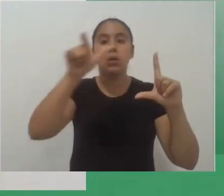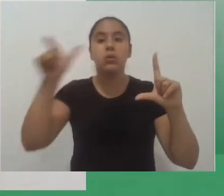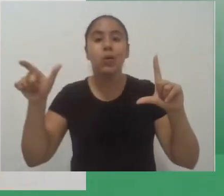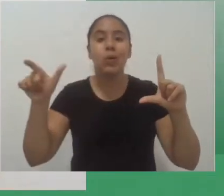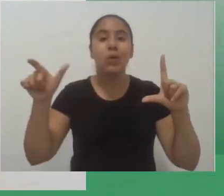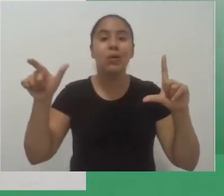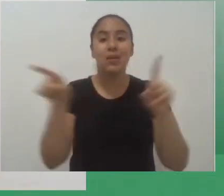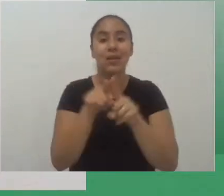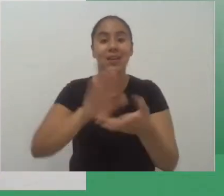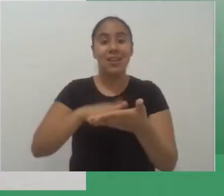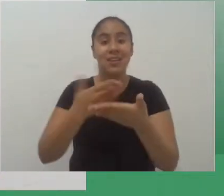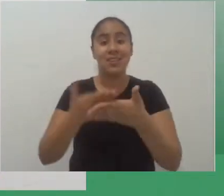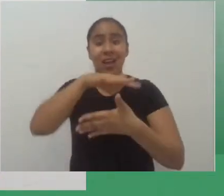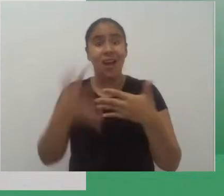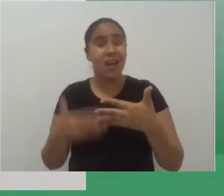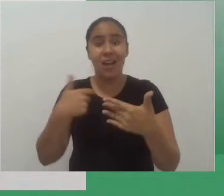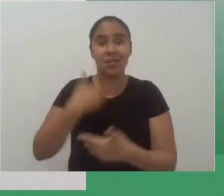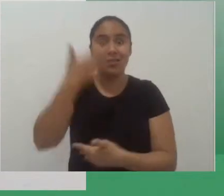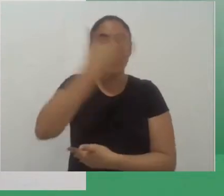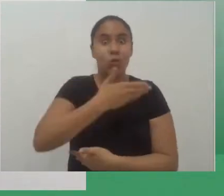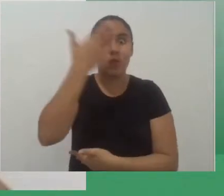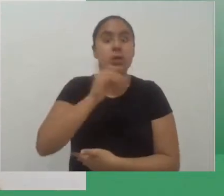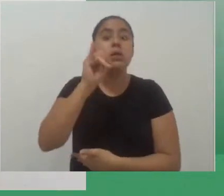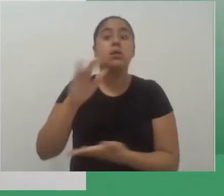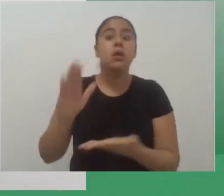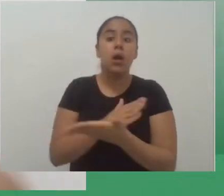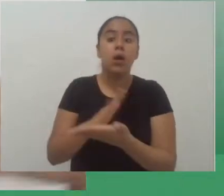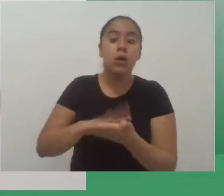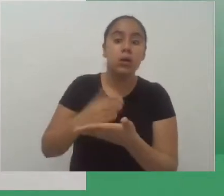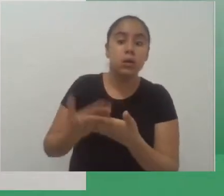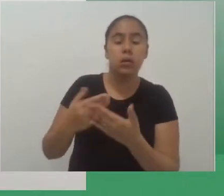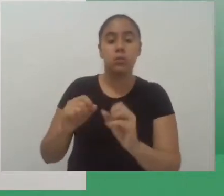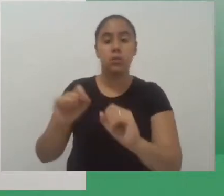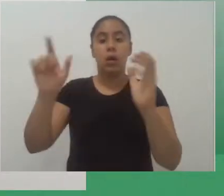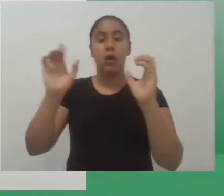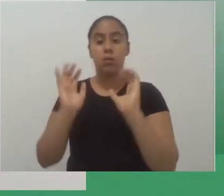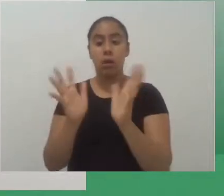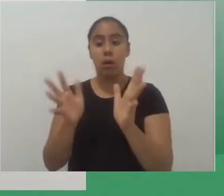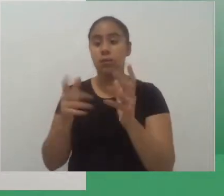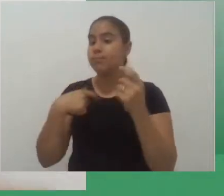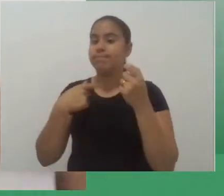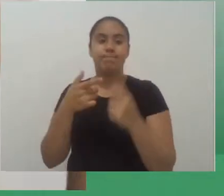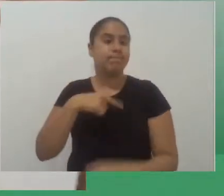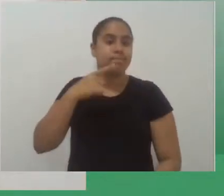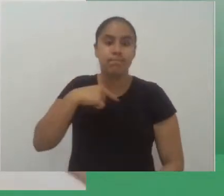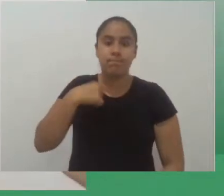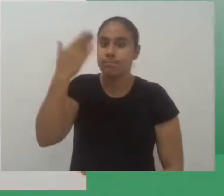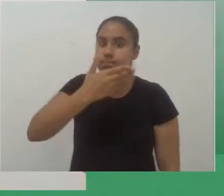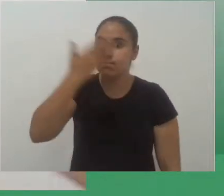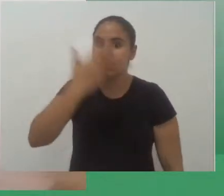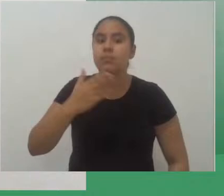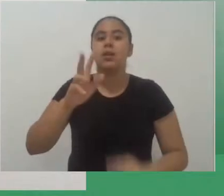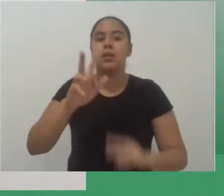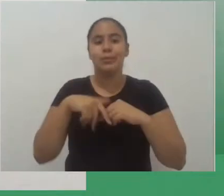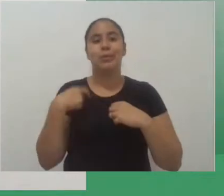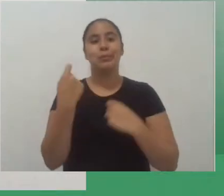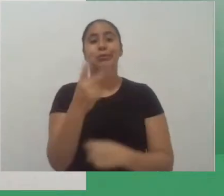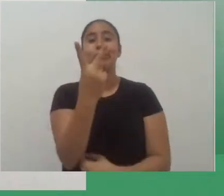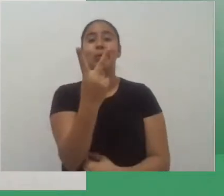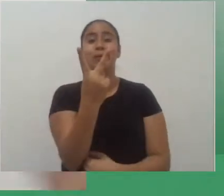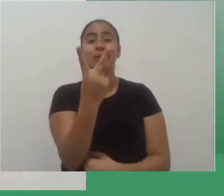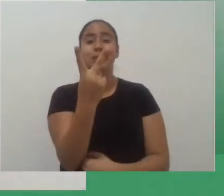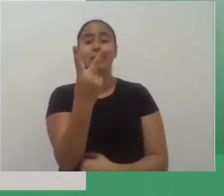intérprete se precisar fazer algum comentário comigo então vou precisar de um outro aparelho para poder ver o intérprete então